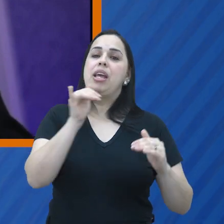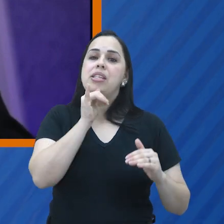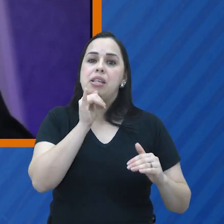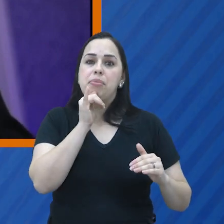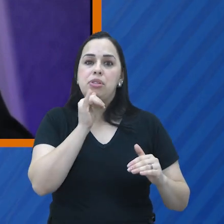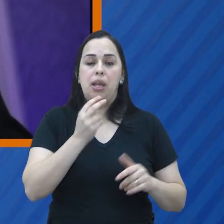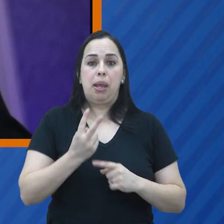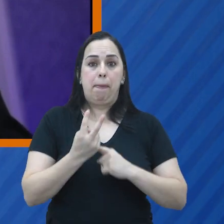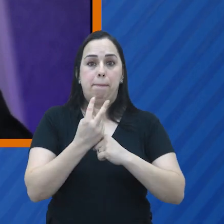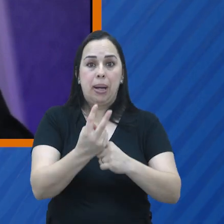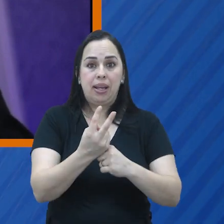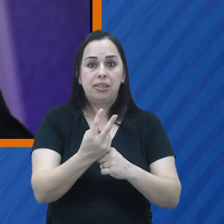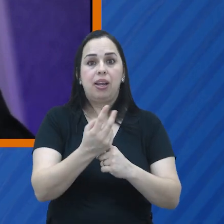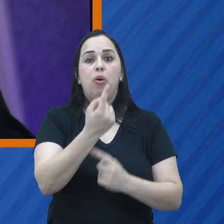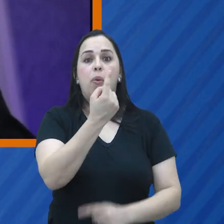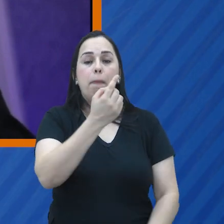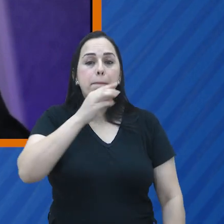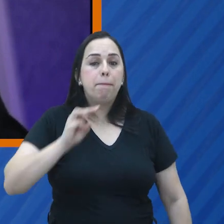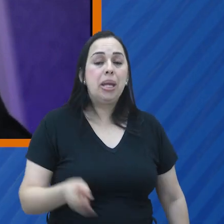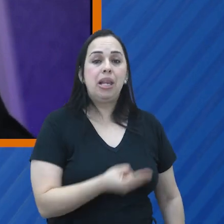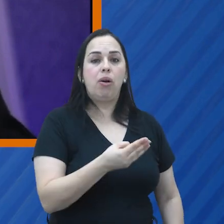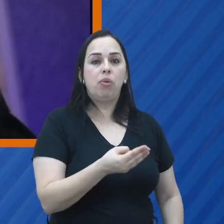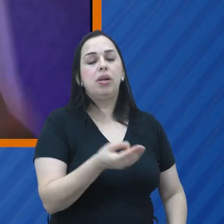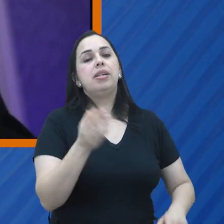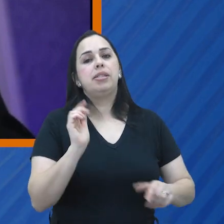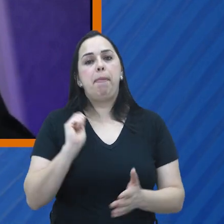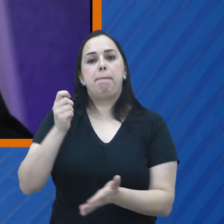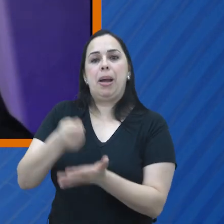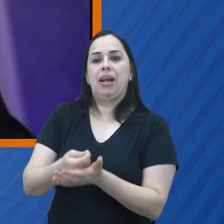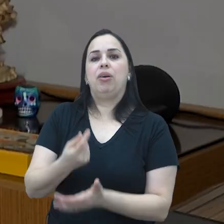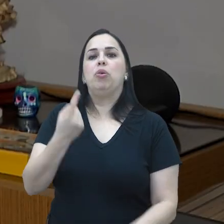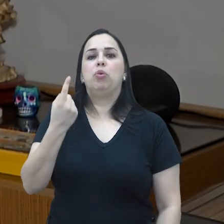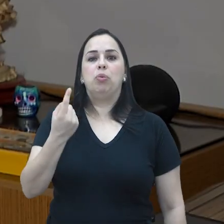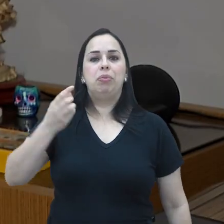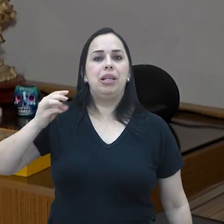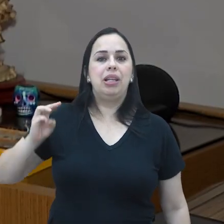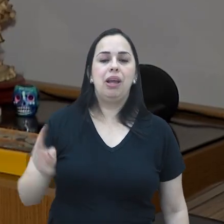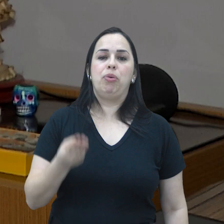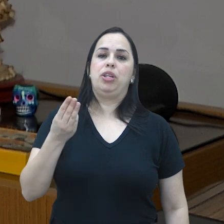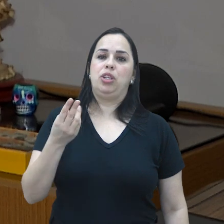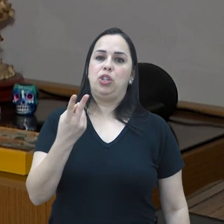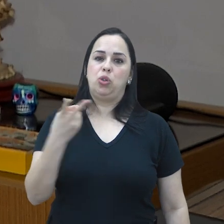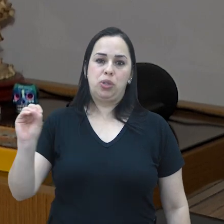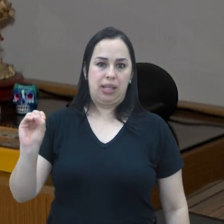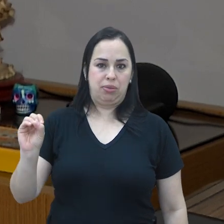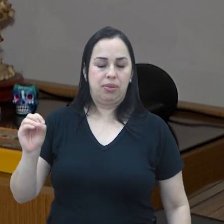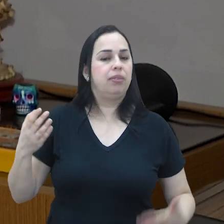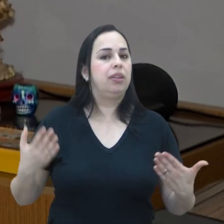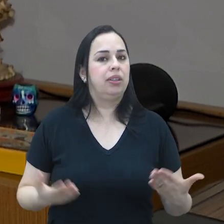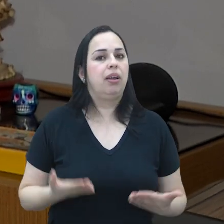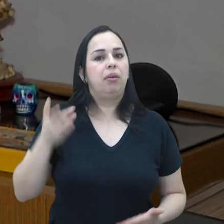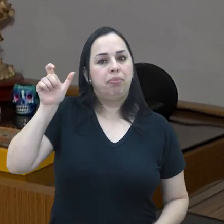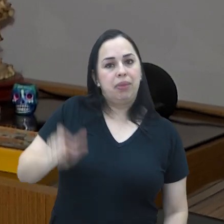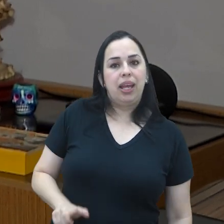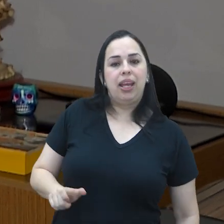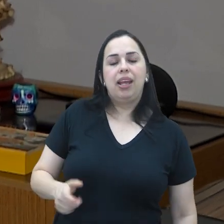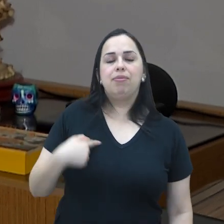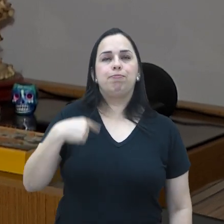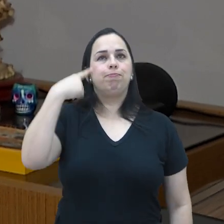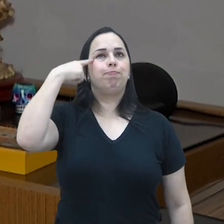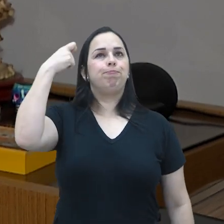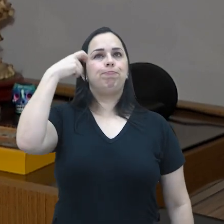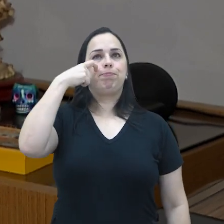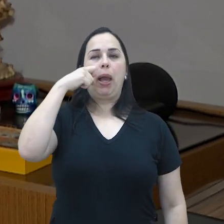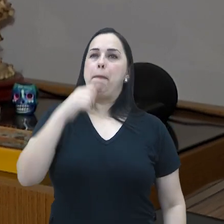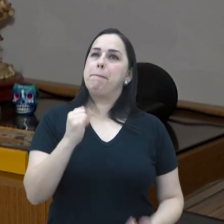toma de crédito, ao invés de pagar três milhões, você paga um milhão e duzentos. Para o Giovanni, a ideia de fazer o consórcio serviu até